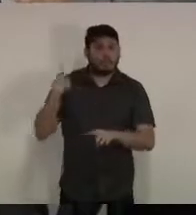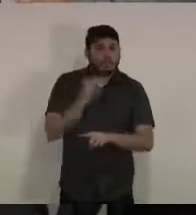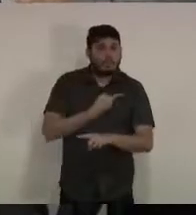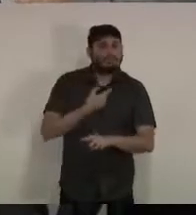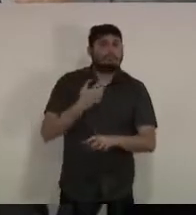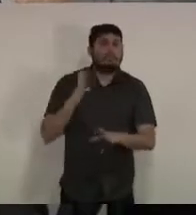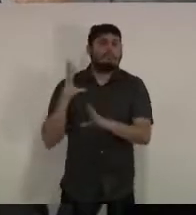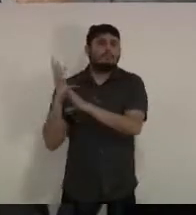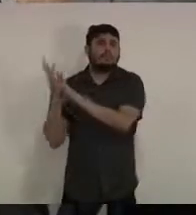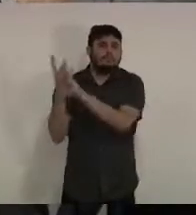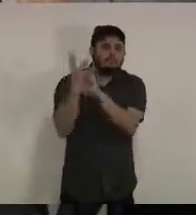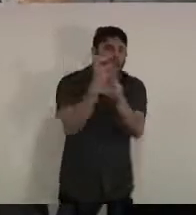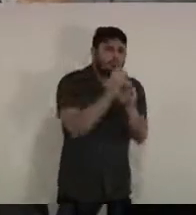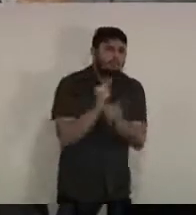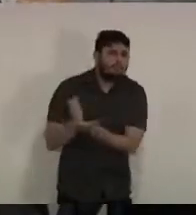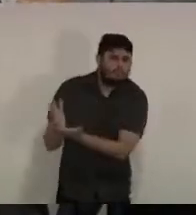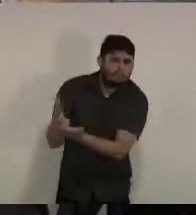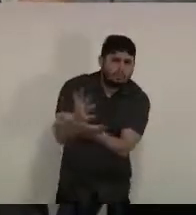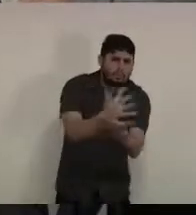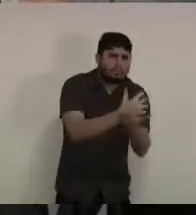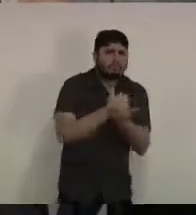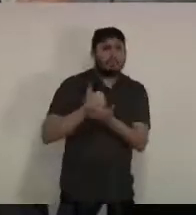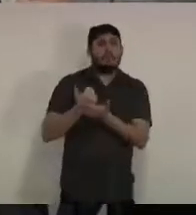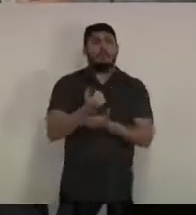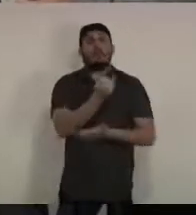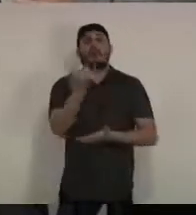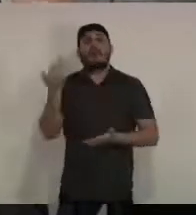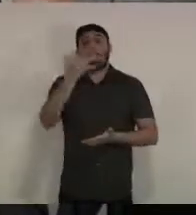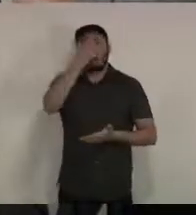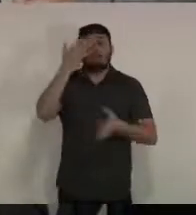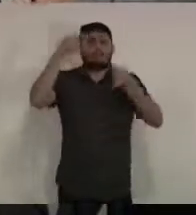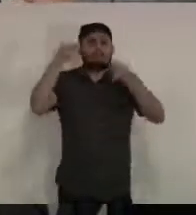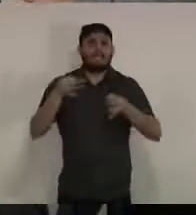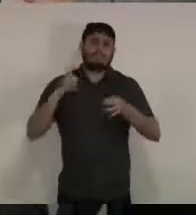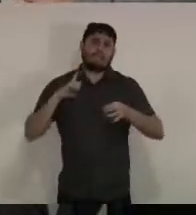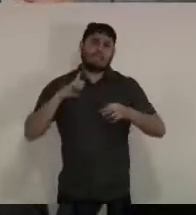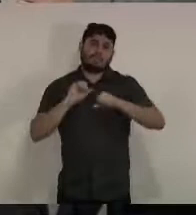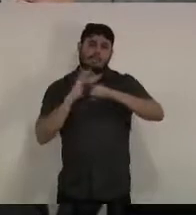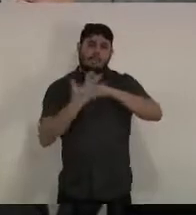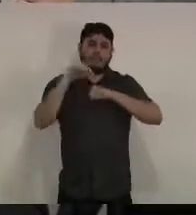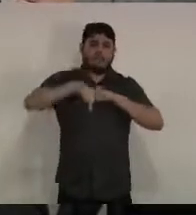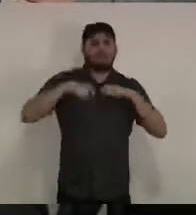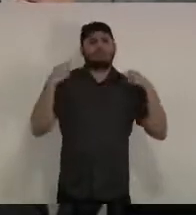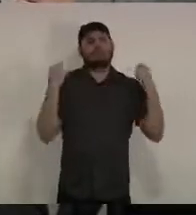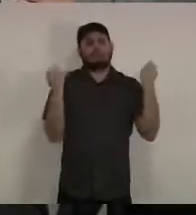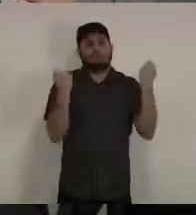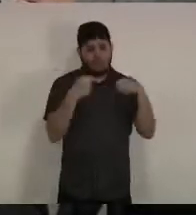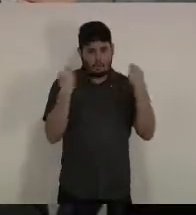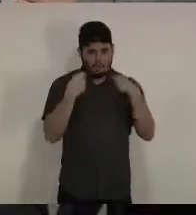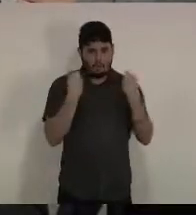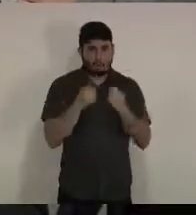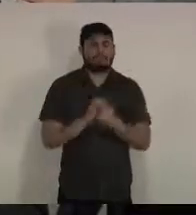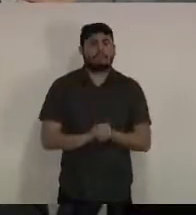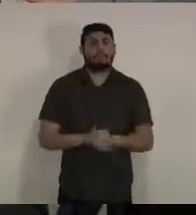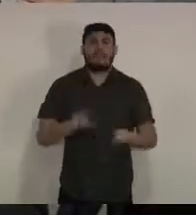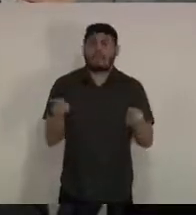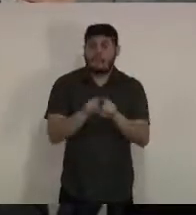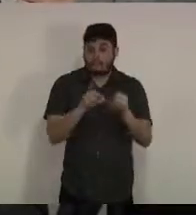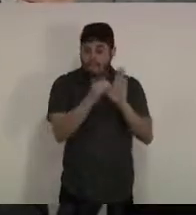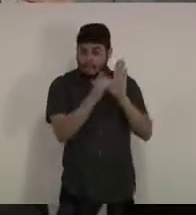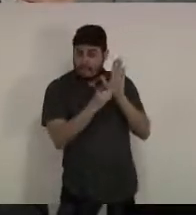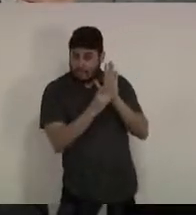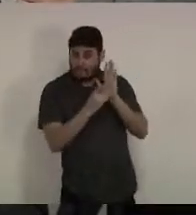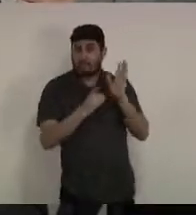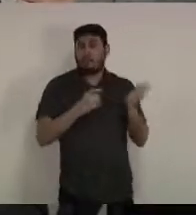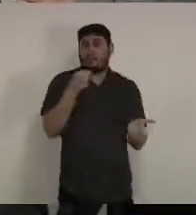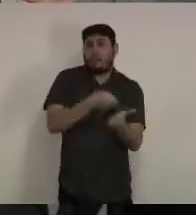diagnóstico e acompanhamento do espalhamento do coronavírus na nossa cidade esse decreto também determina que o comércio e as